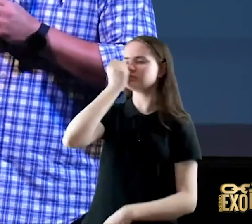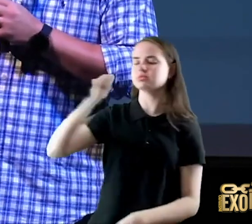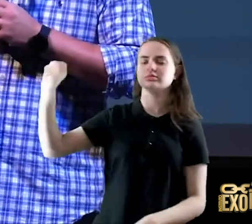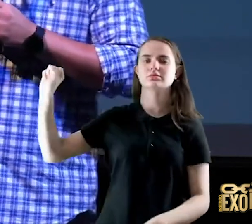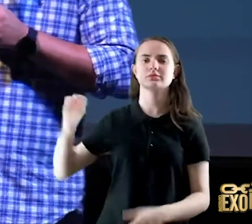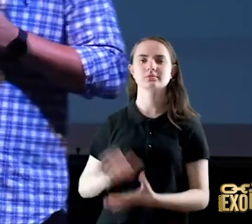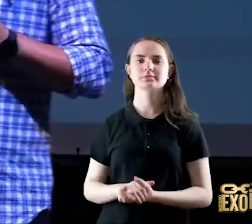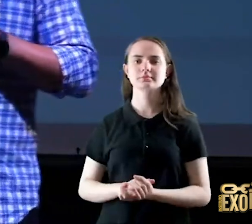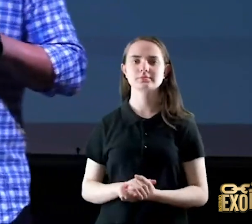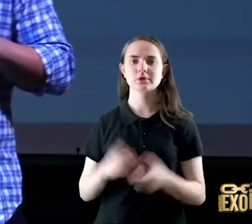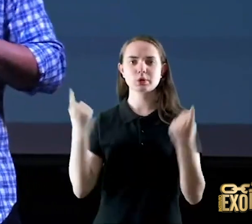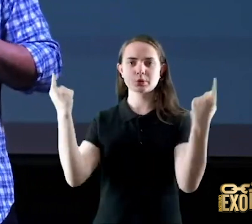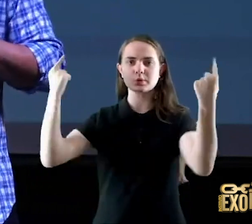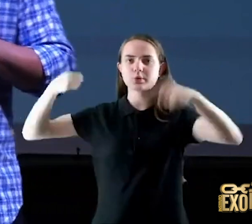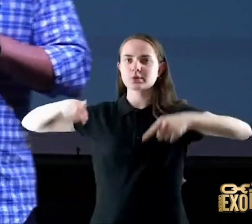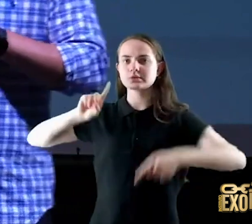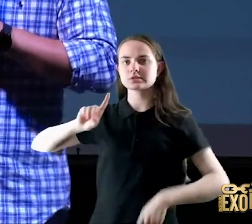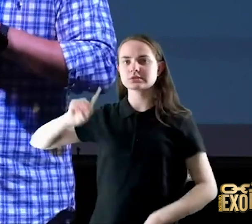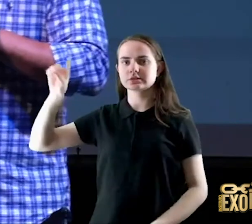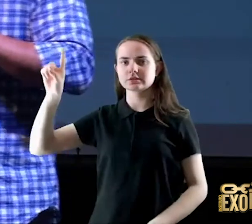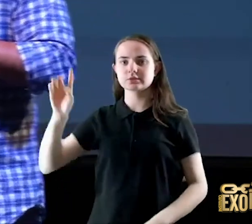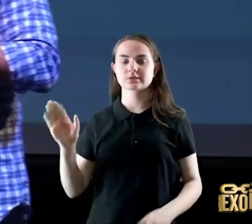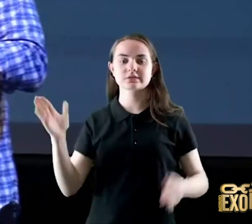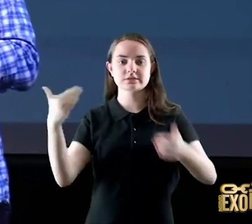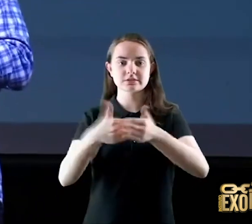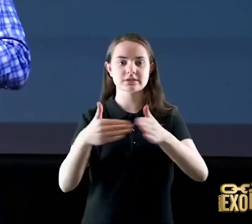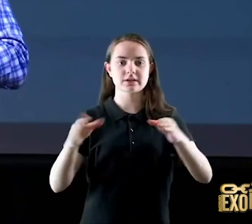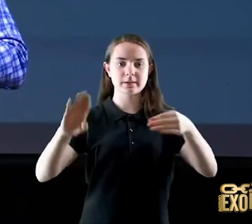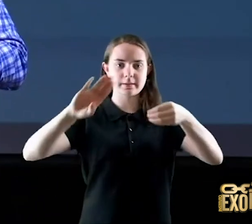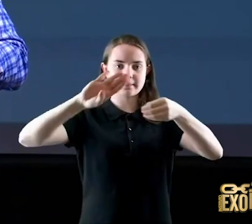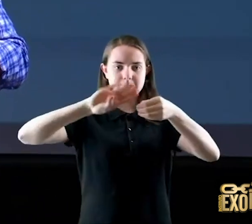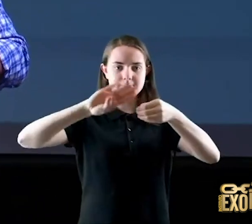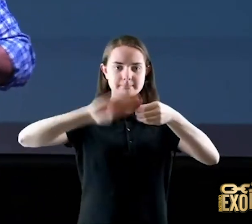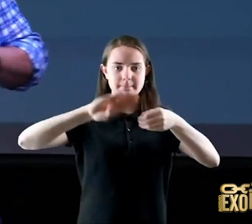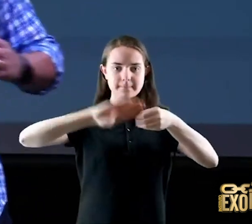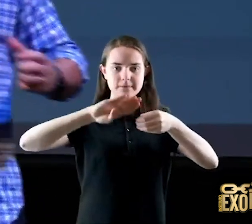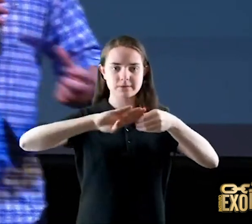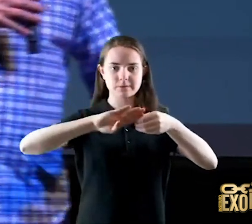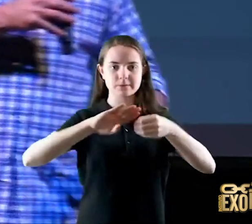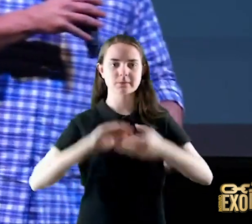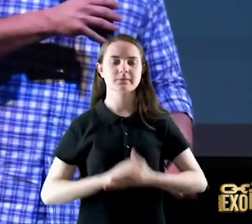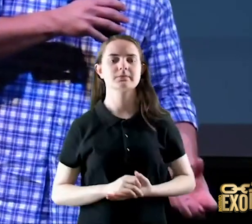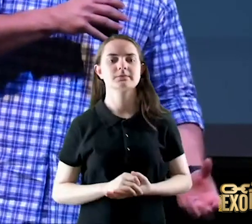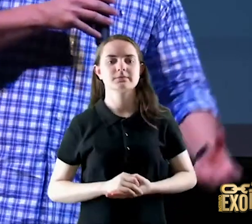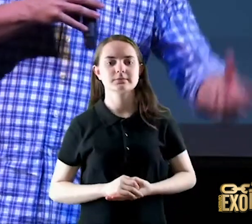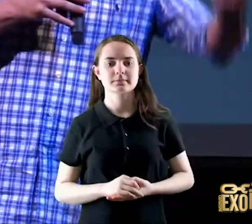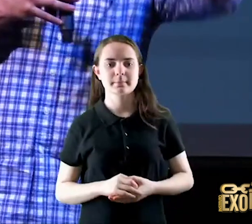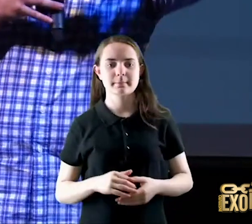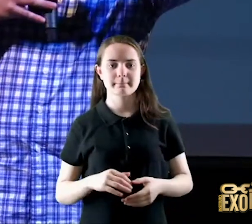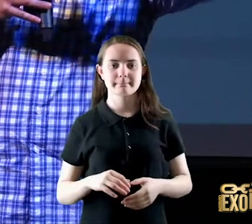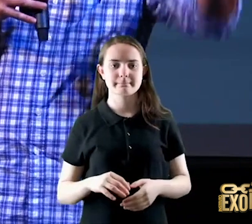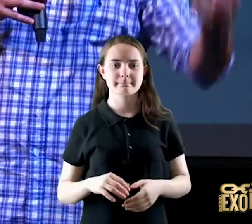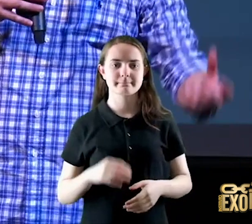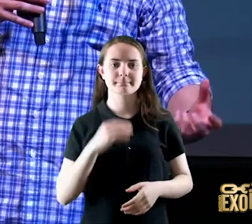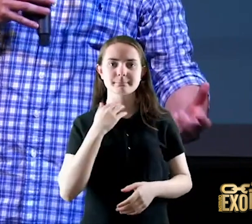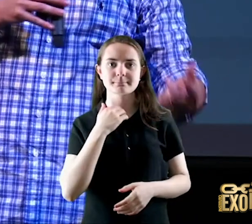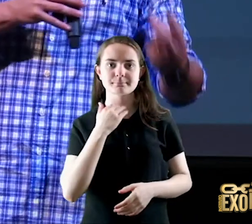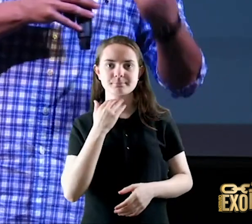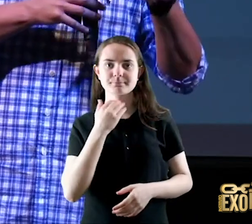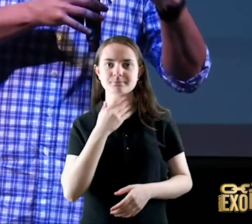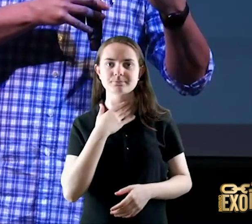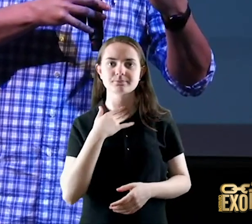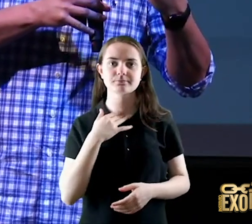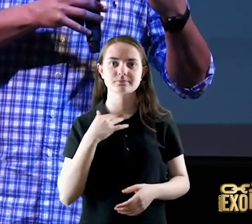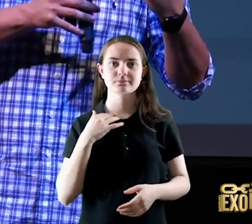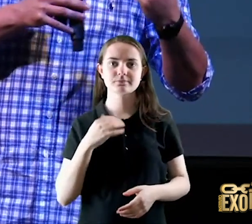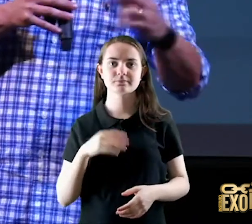todos os contrários a Deus até a Babilônia gente a Babel que é levantada no capítulo 11 de Gênesis